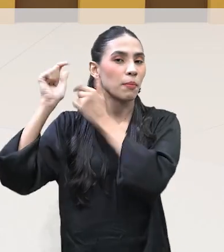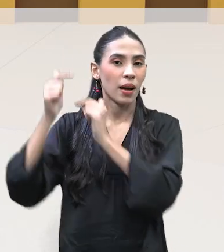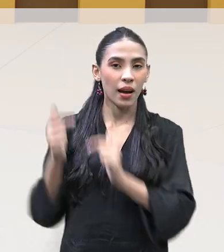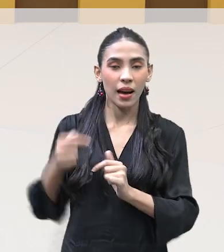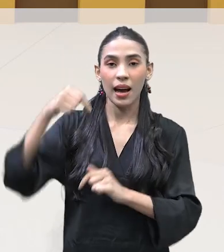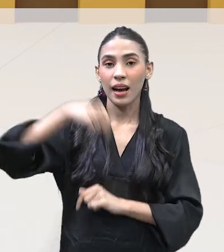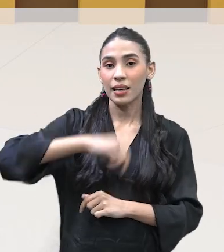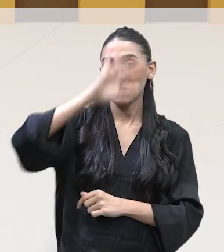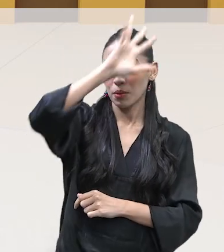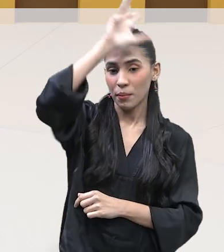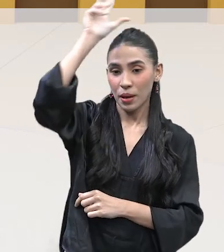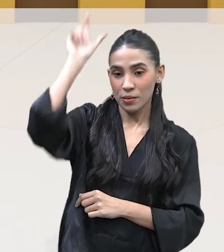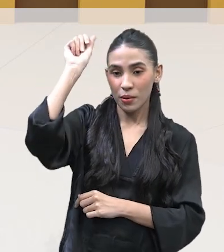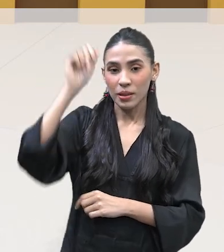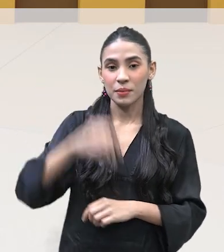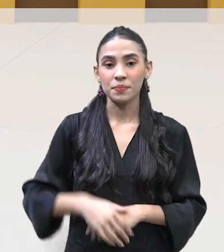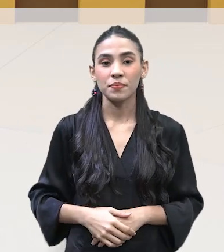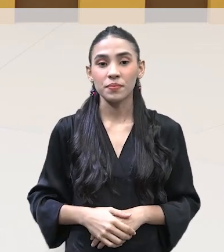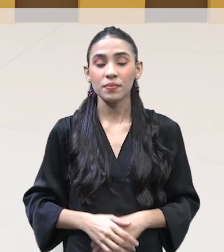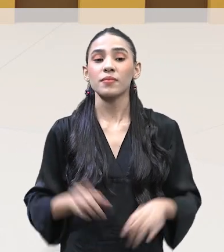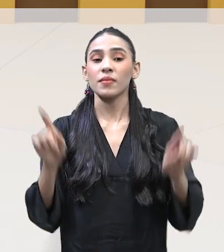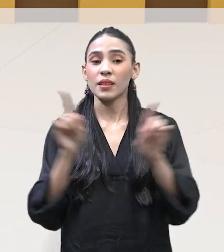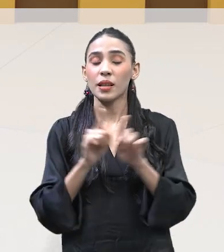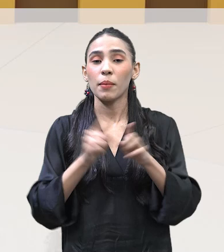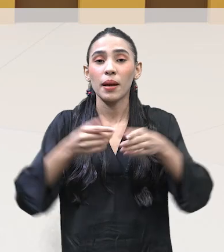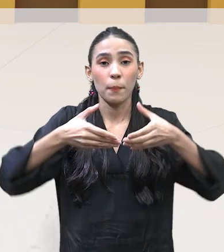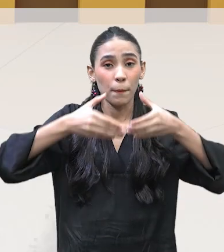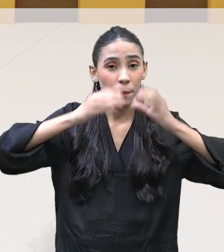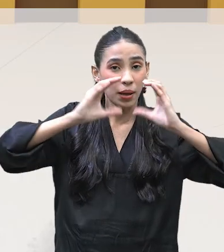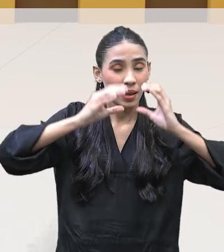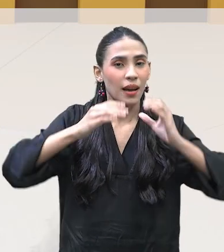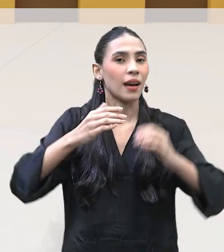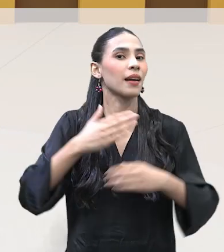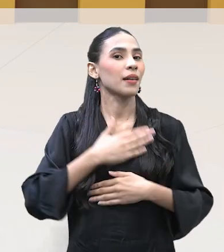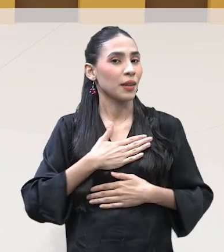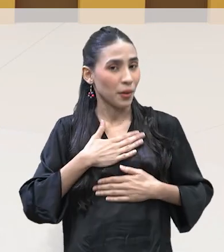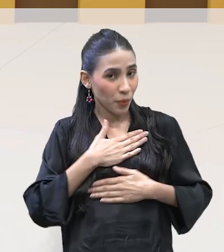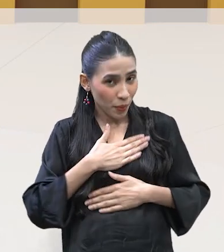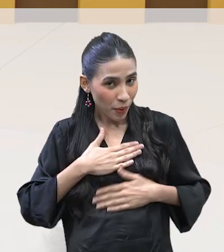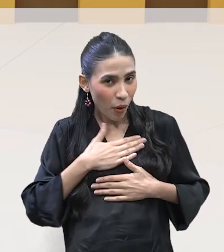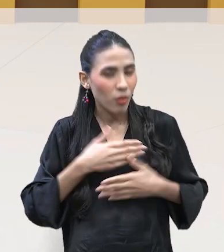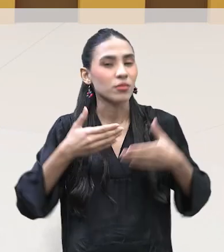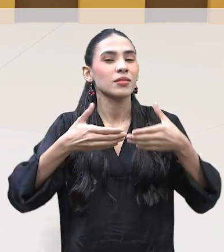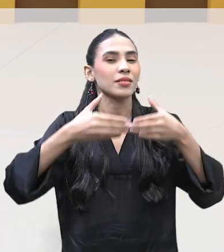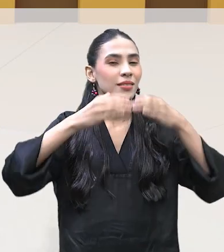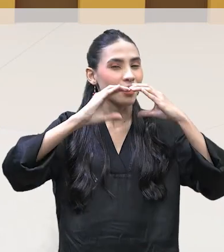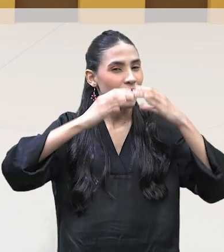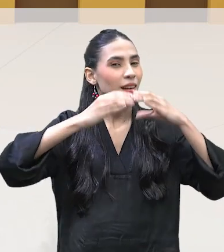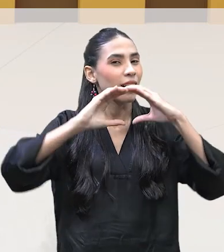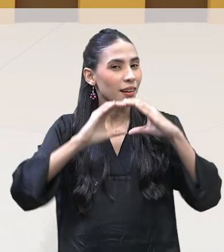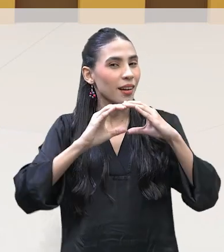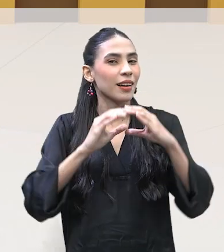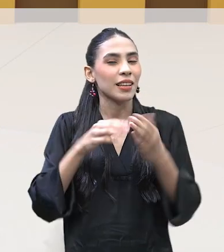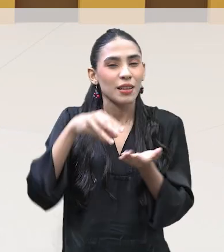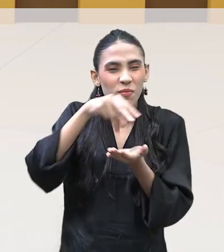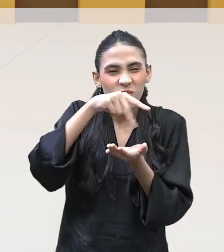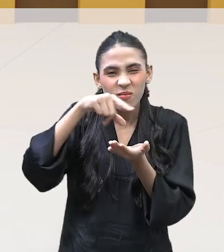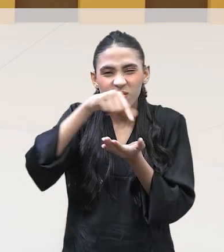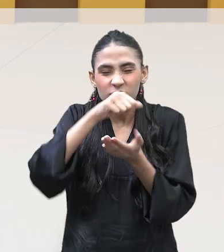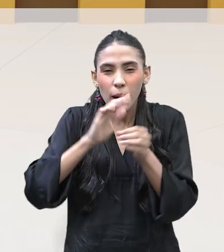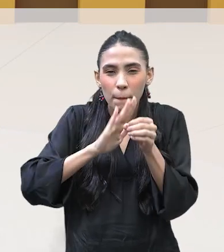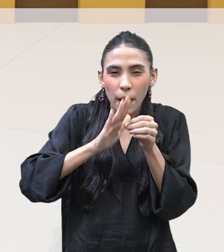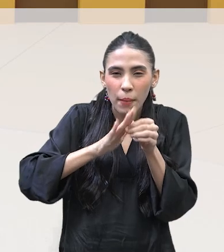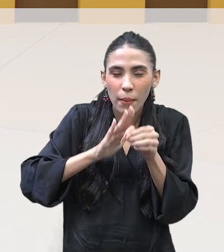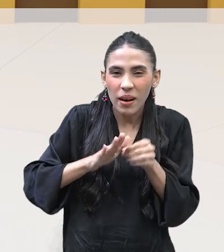Amazonas e o nosso Takaká. Bem, eu gosto de um Takaká com cebolinha. Eu